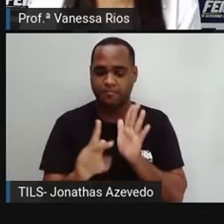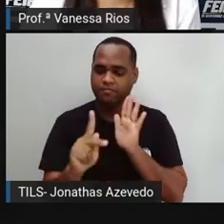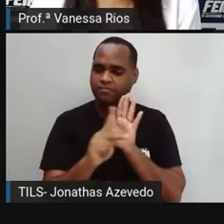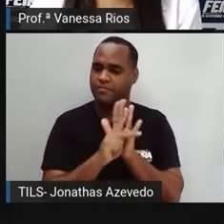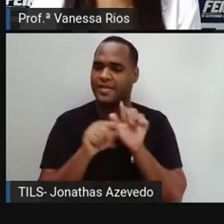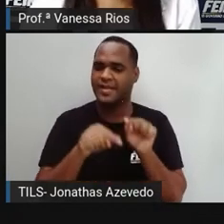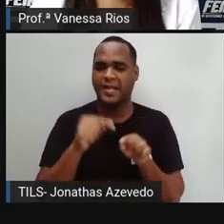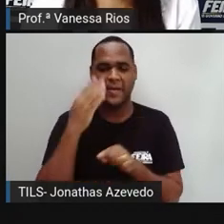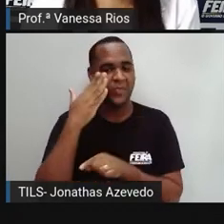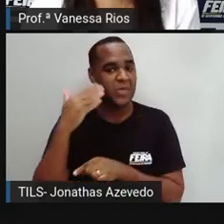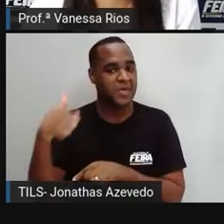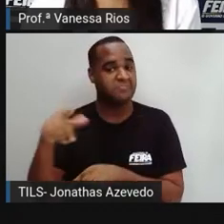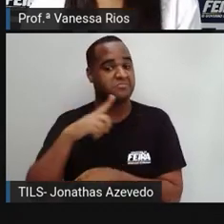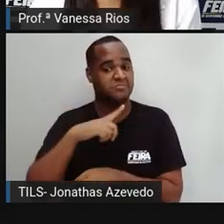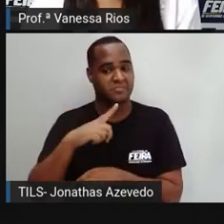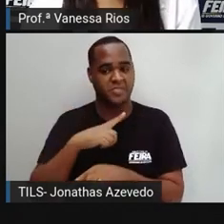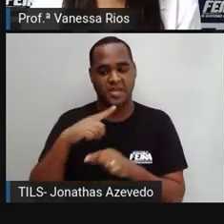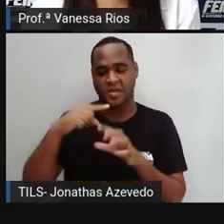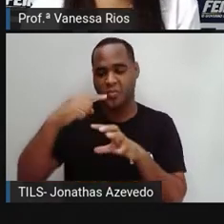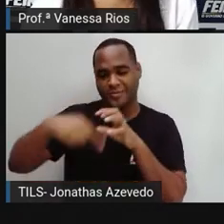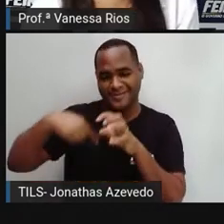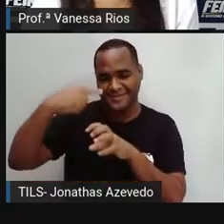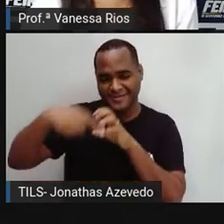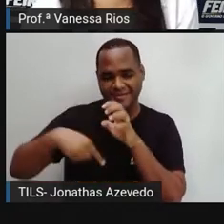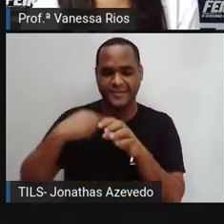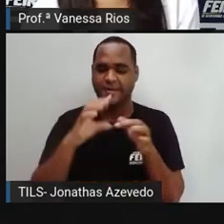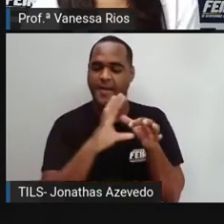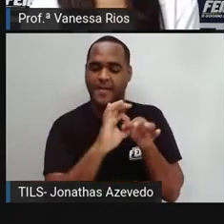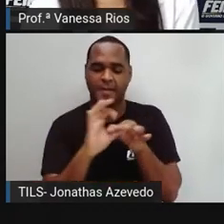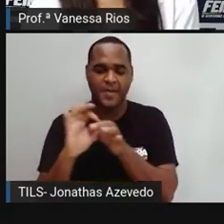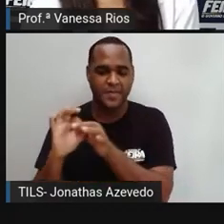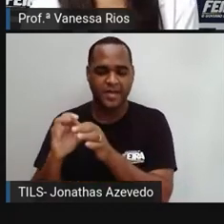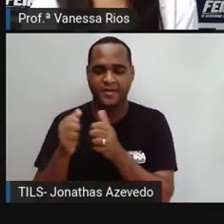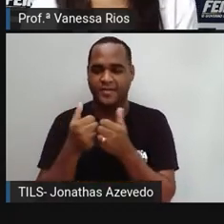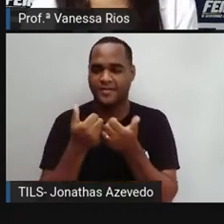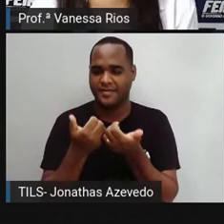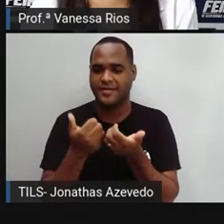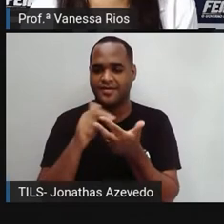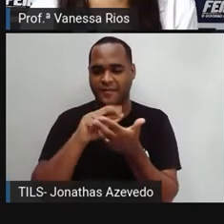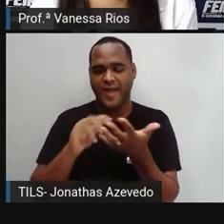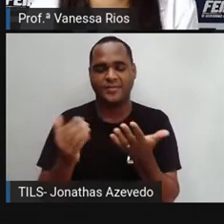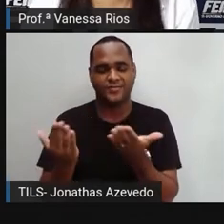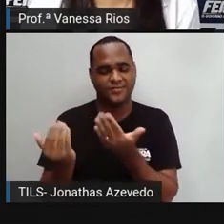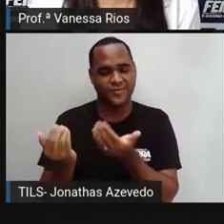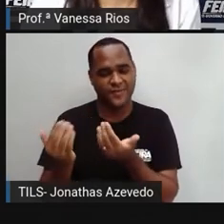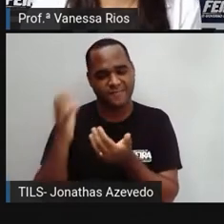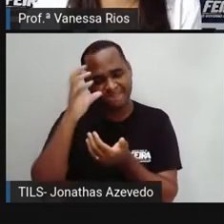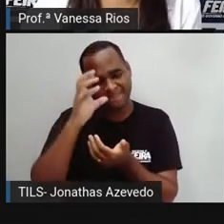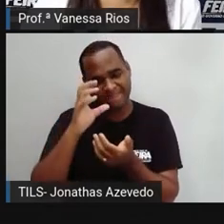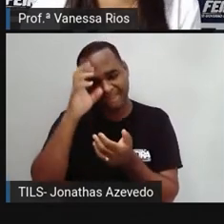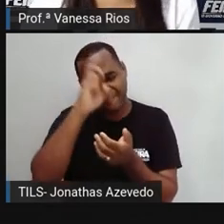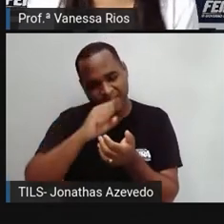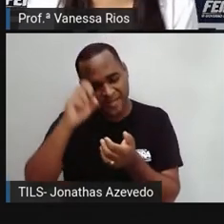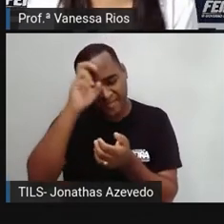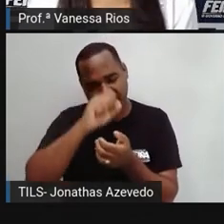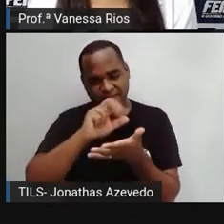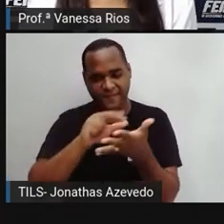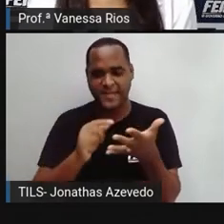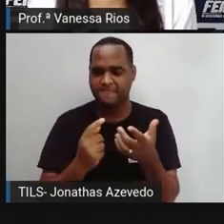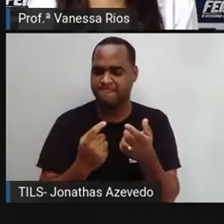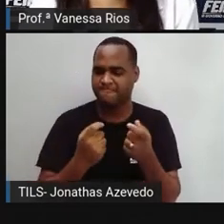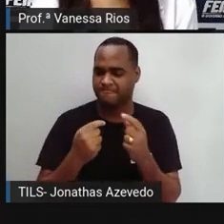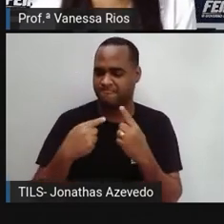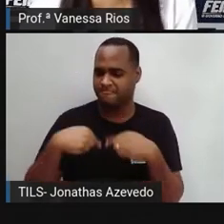destaca, inclusive, no mundo inteiro em relação aos jovens empreendedores promissores de muito